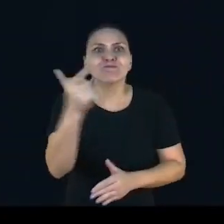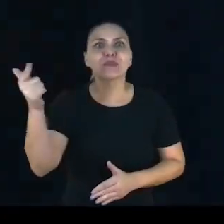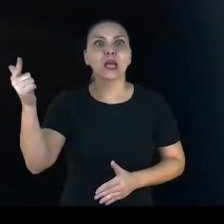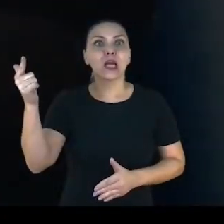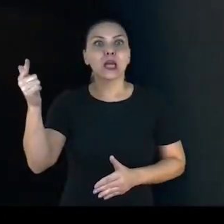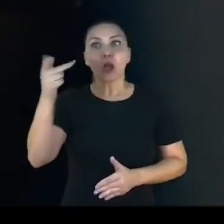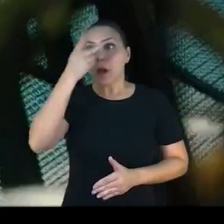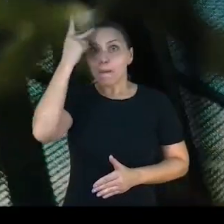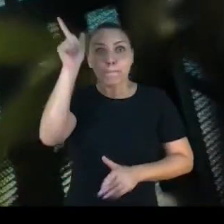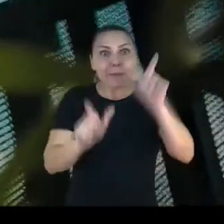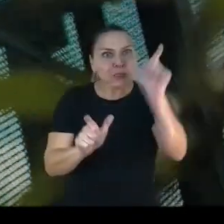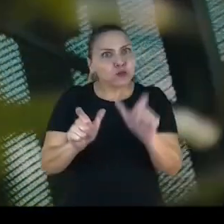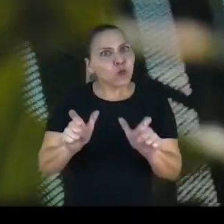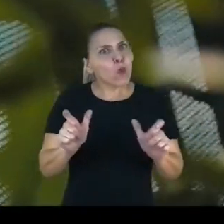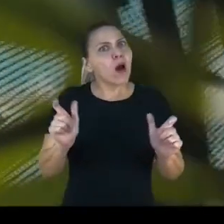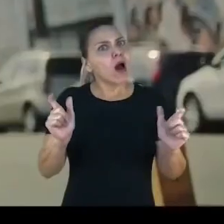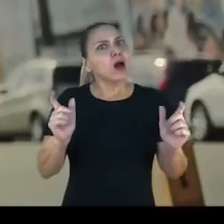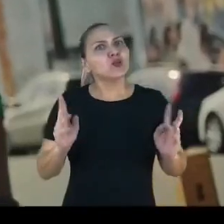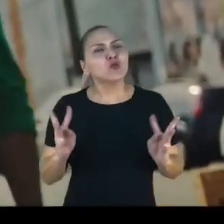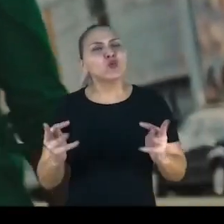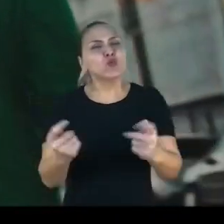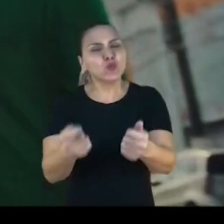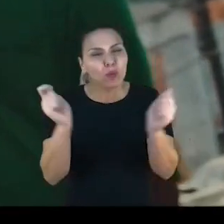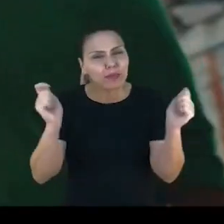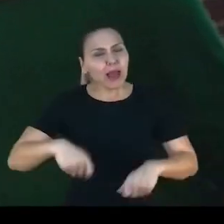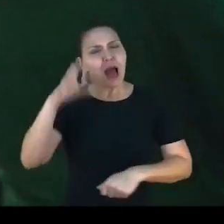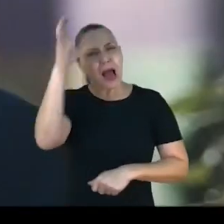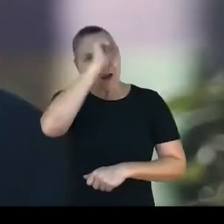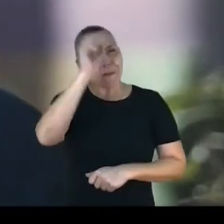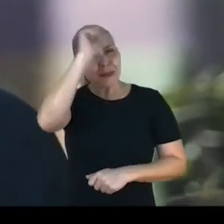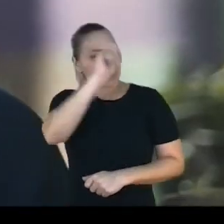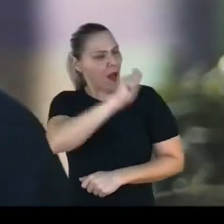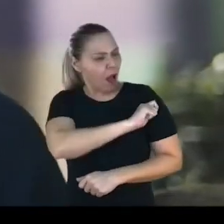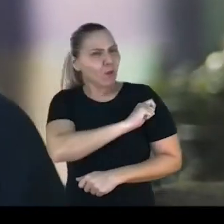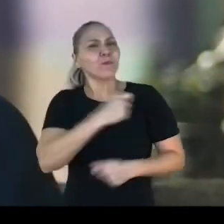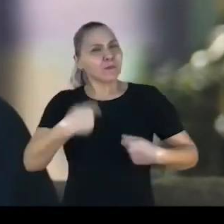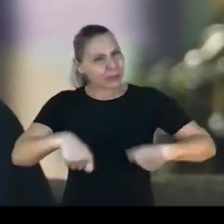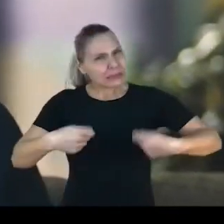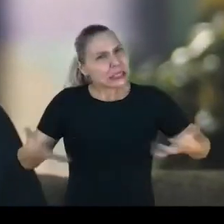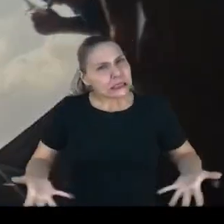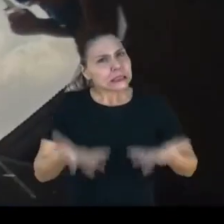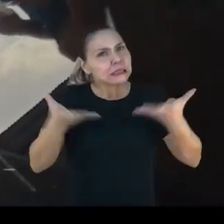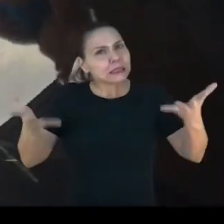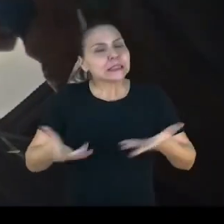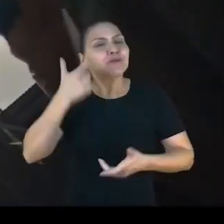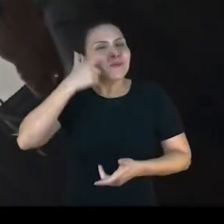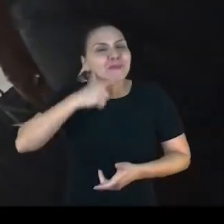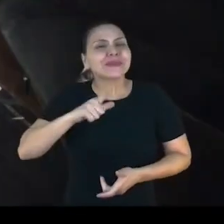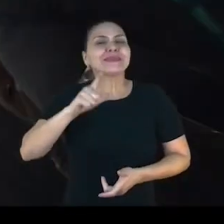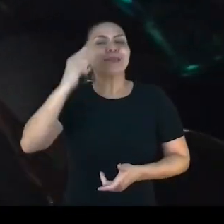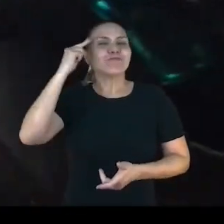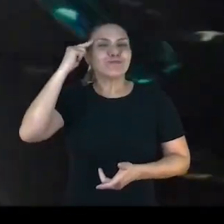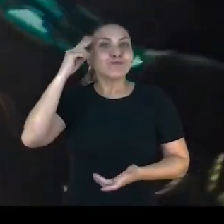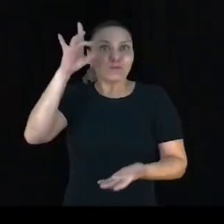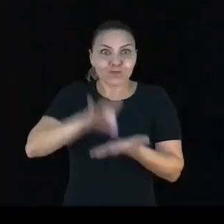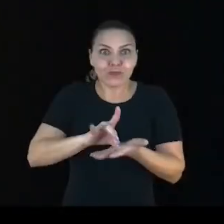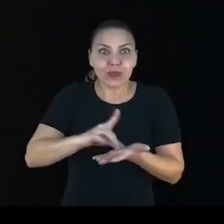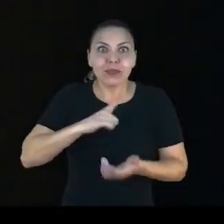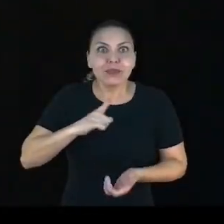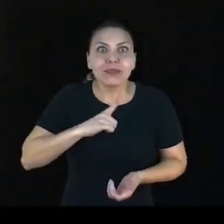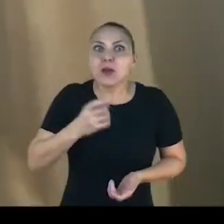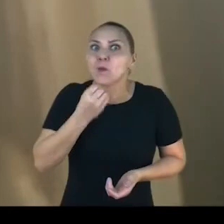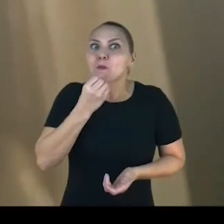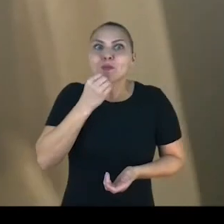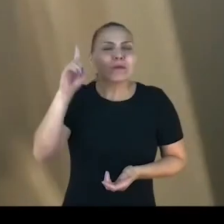aprende. É só questão de motivar, incentivar cada vez mais o aluno a conquistar os seus sonhos. A gente tem a oportunidade de mudar a nossa